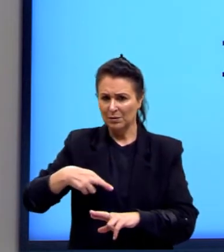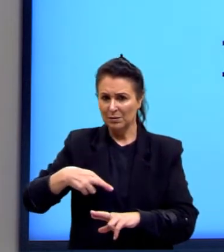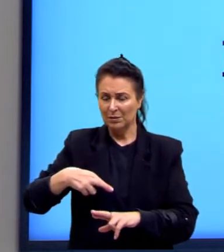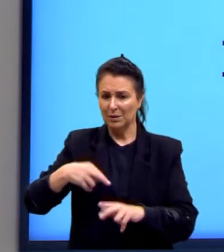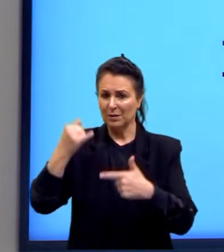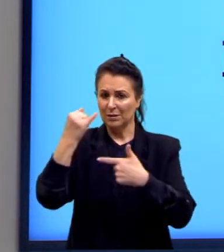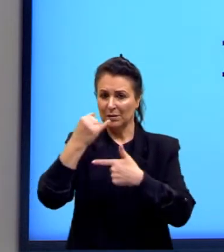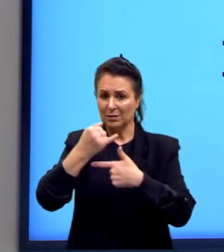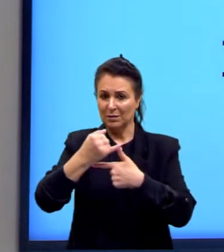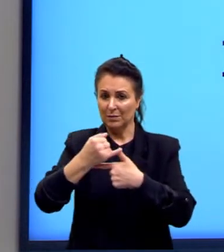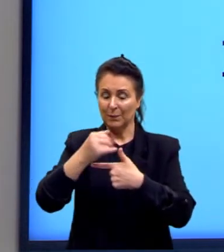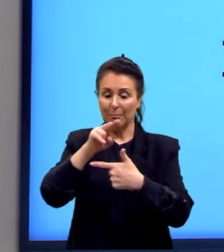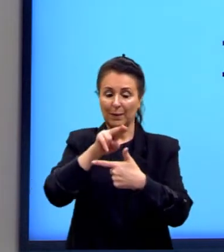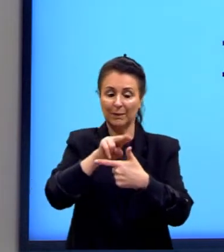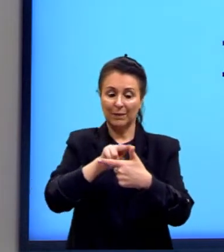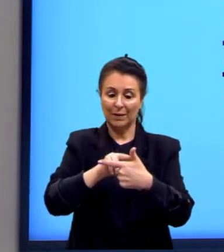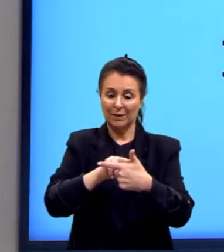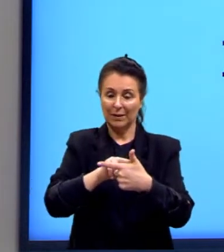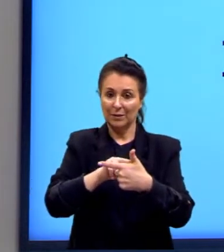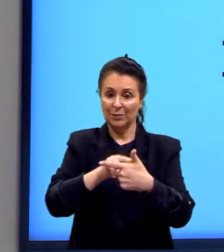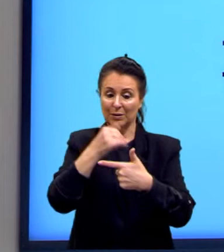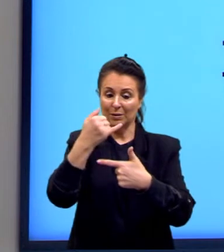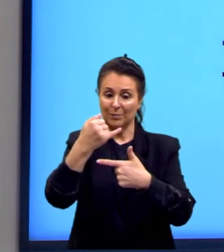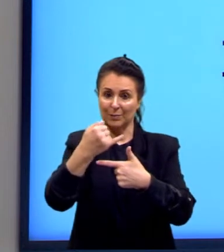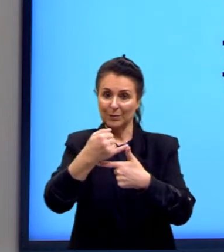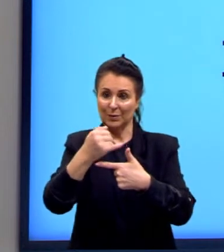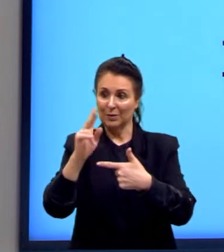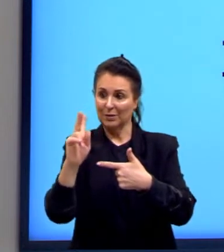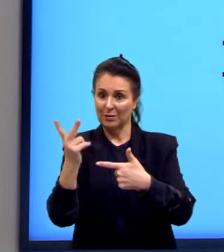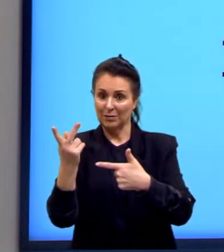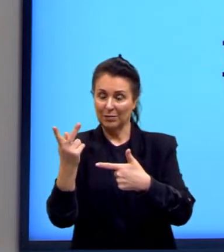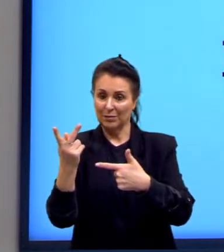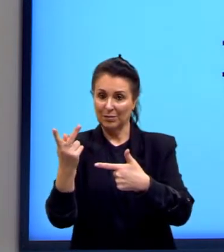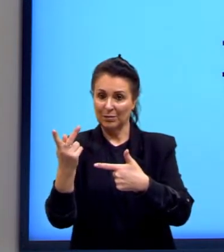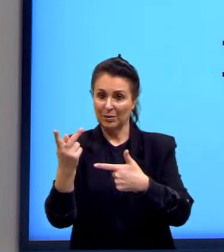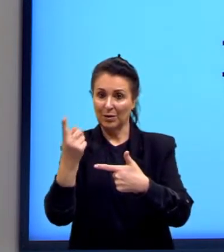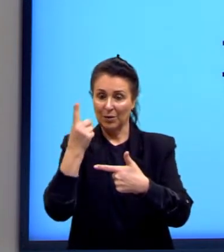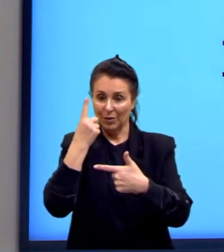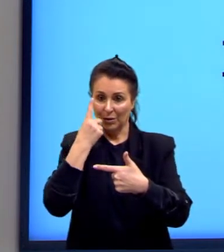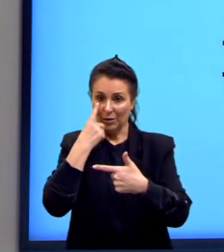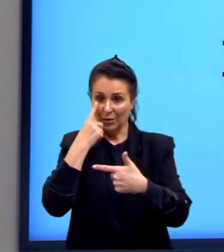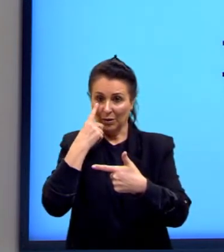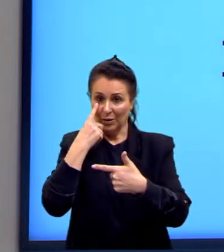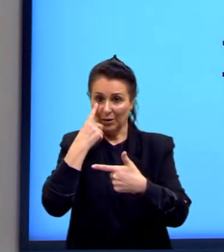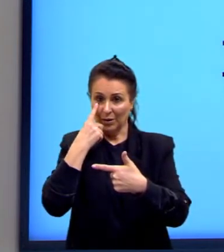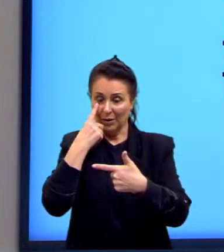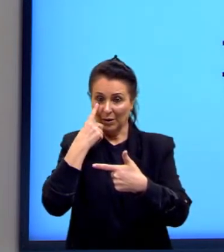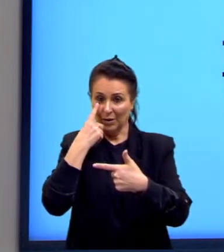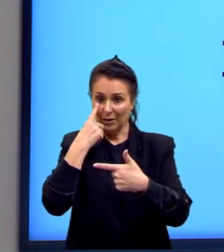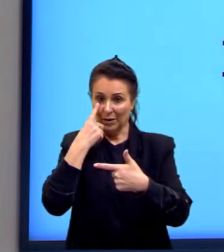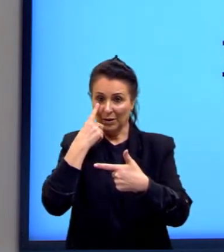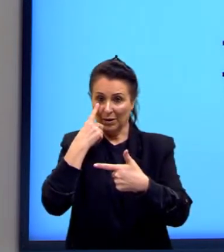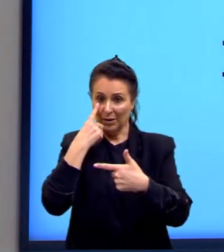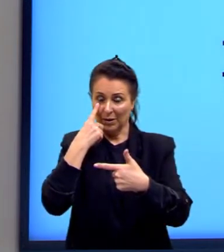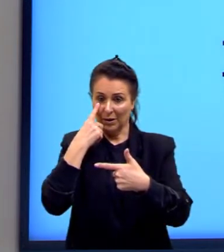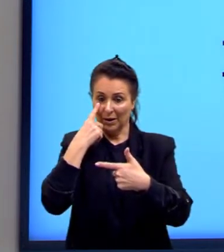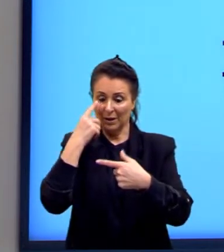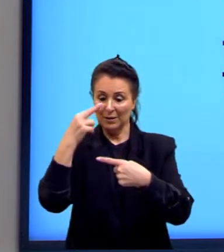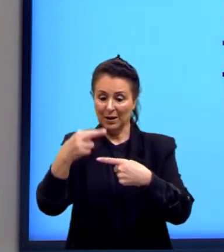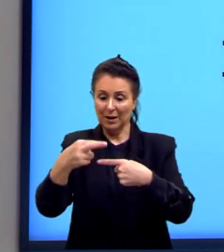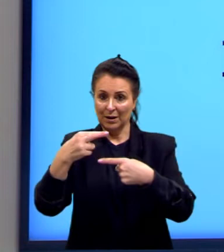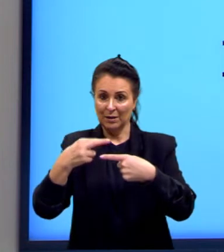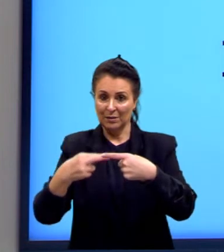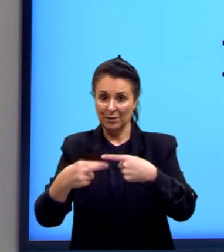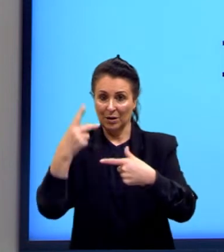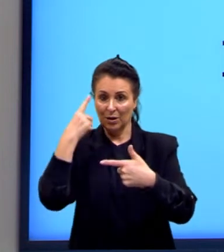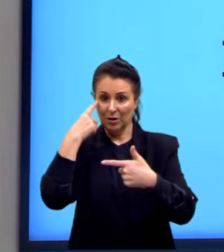cateto oposto e hipotenusa? Resgatei o nosso slide com as razões para visualizarmos. A razão